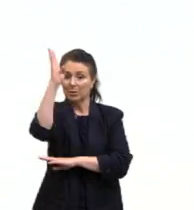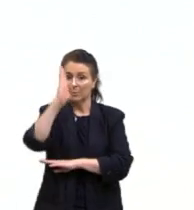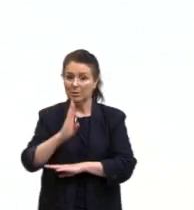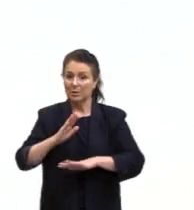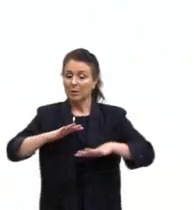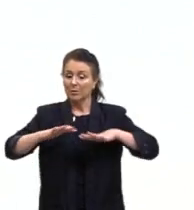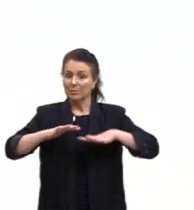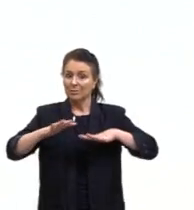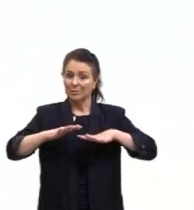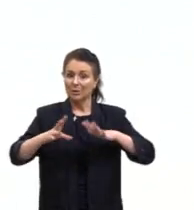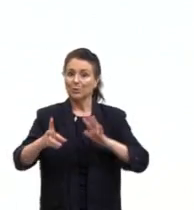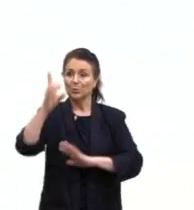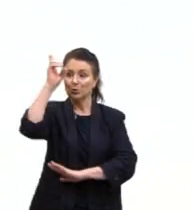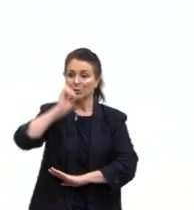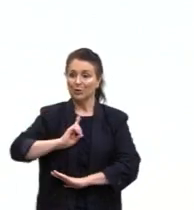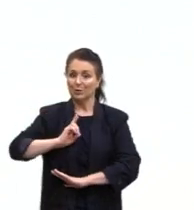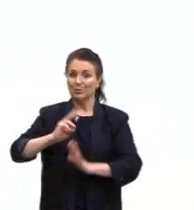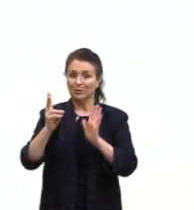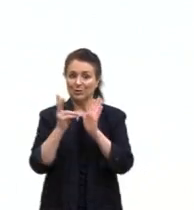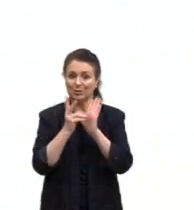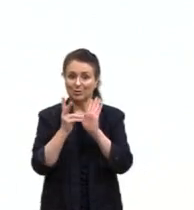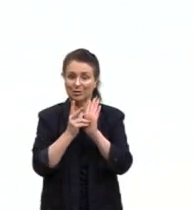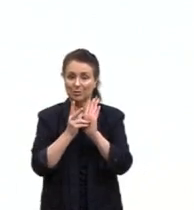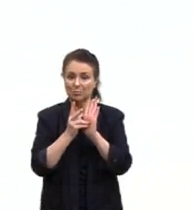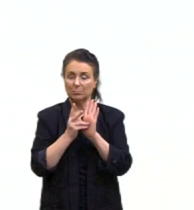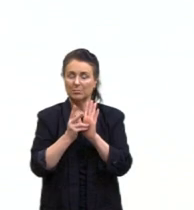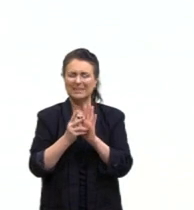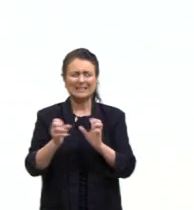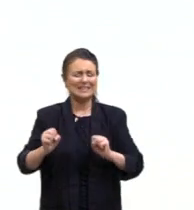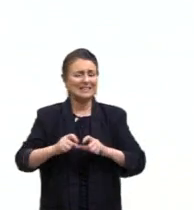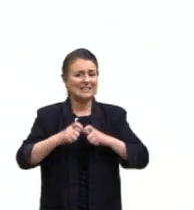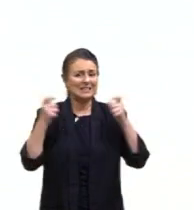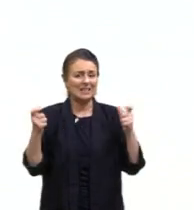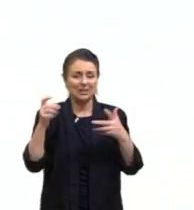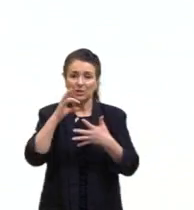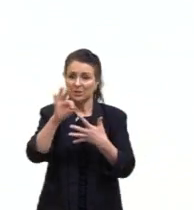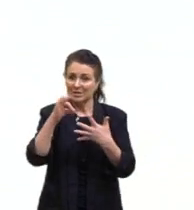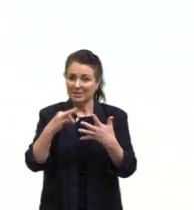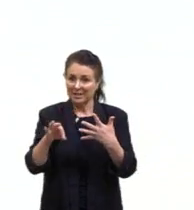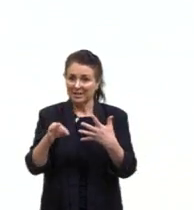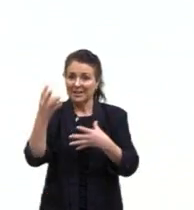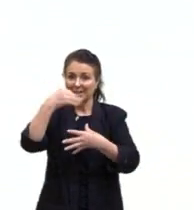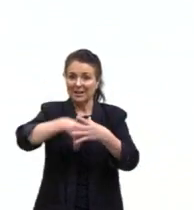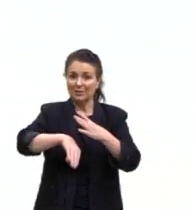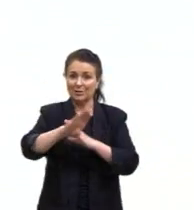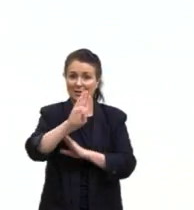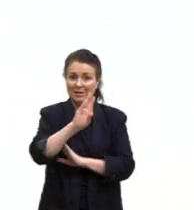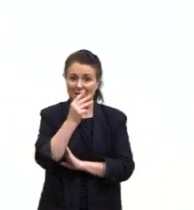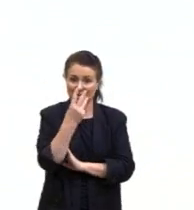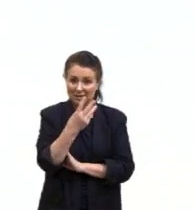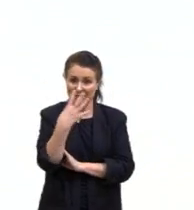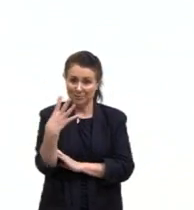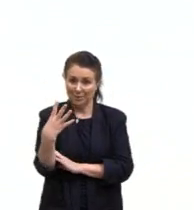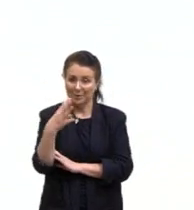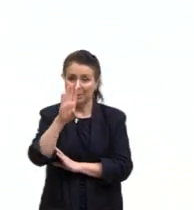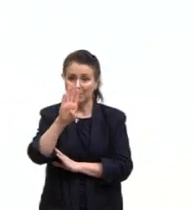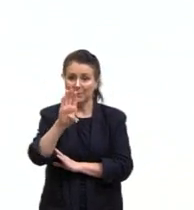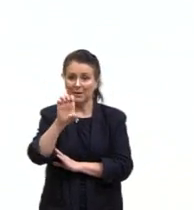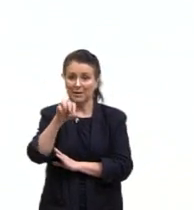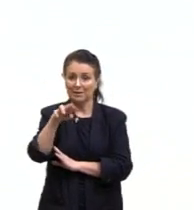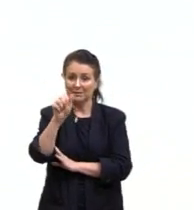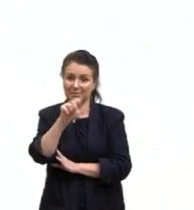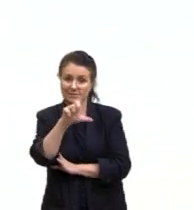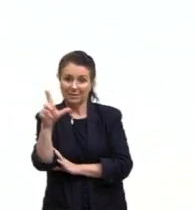dos direitos indígenas. Ele foi um dos grandes destaques da 34ª edição da Bienal de São Paulo. Ele